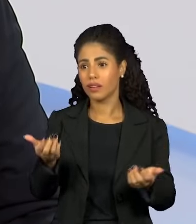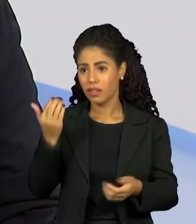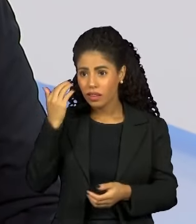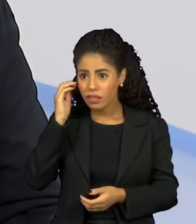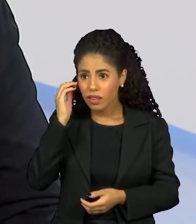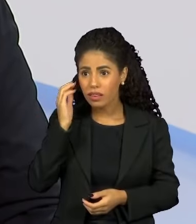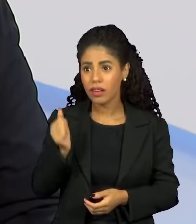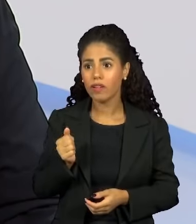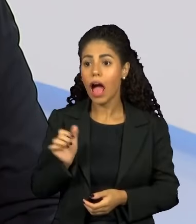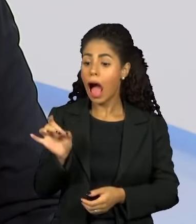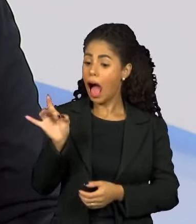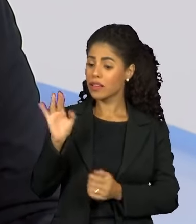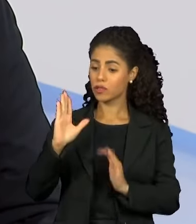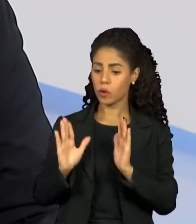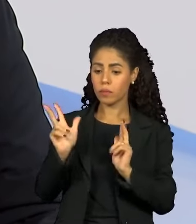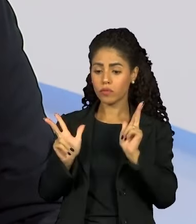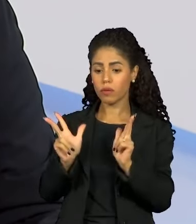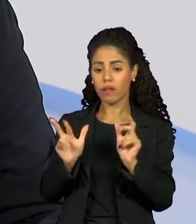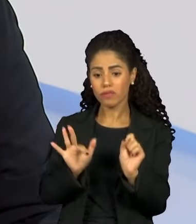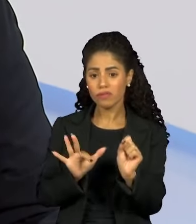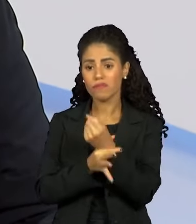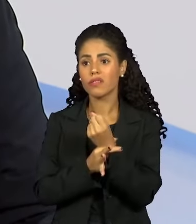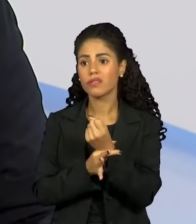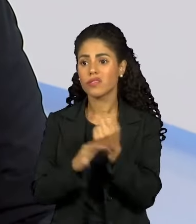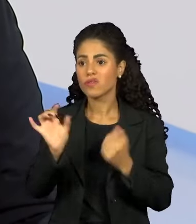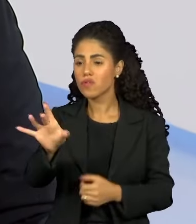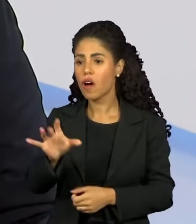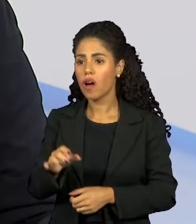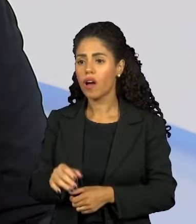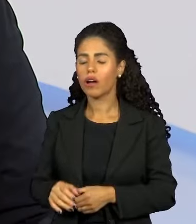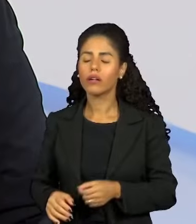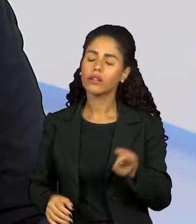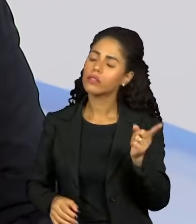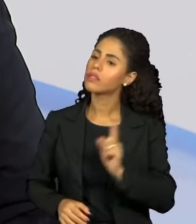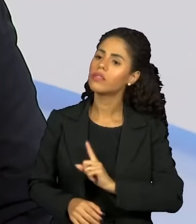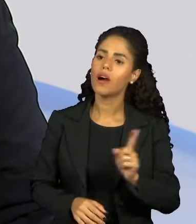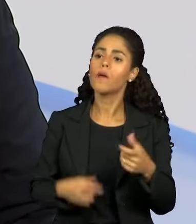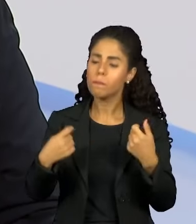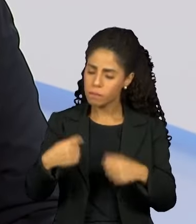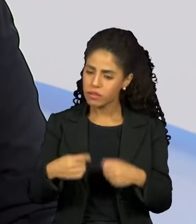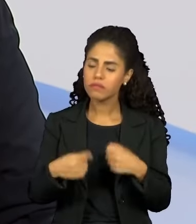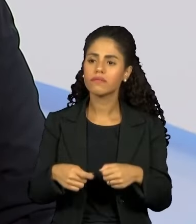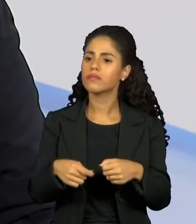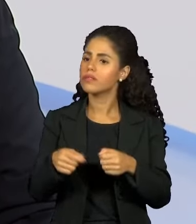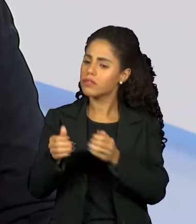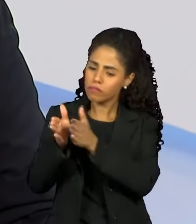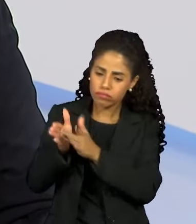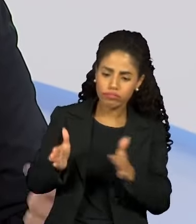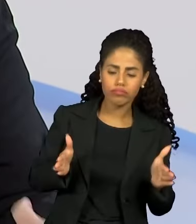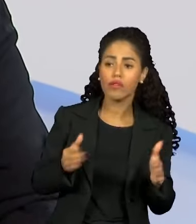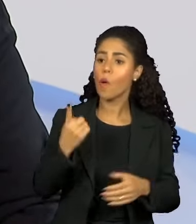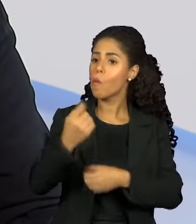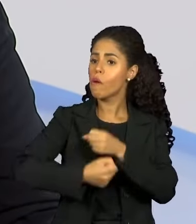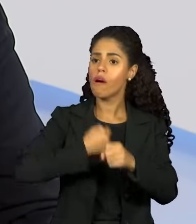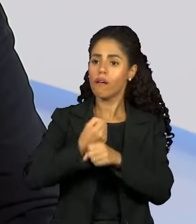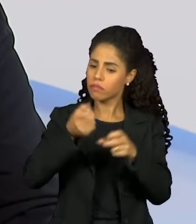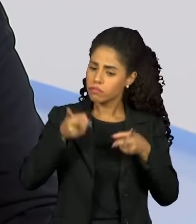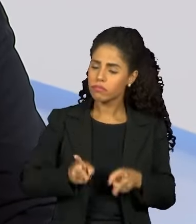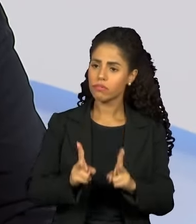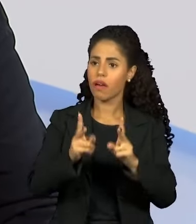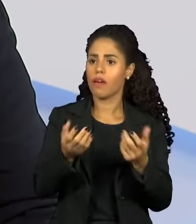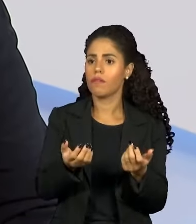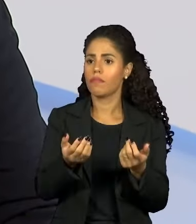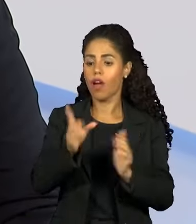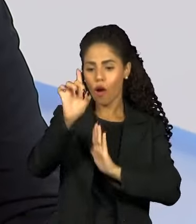e isso deixa de ser tratado. Então, o que a gente fica muito atento ao direito de fazer a